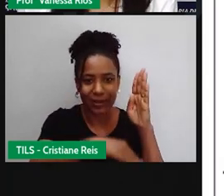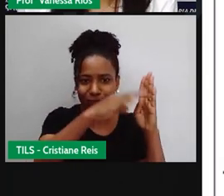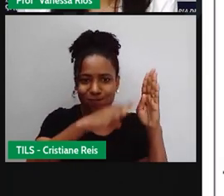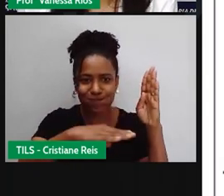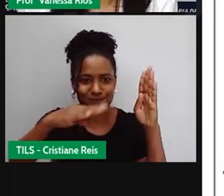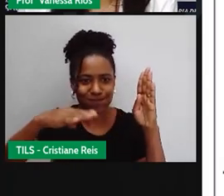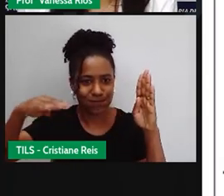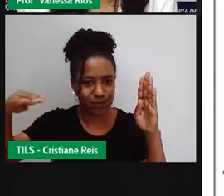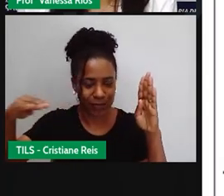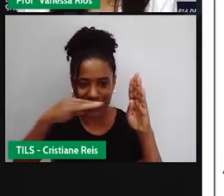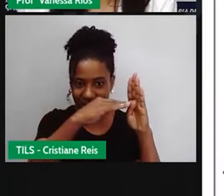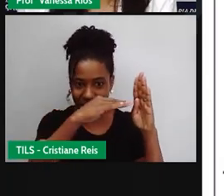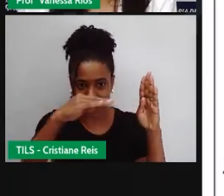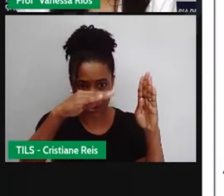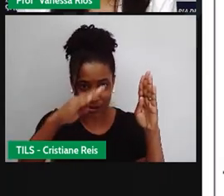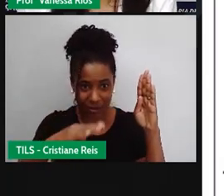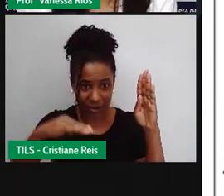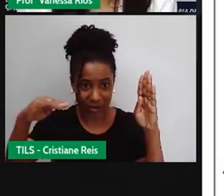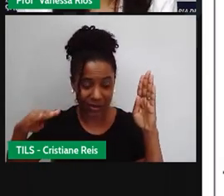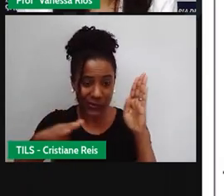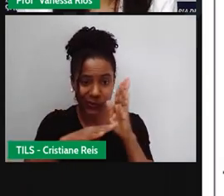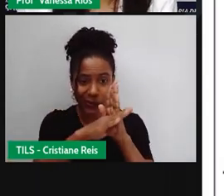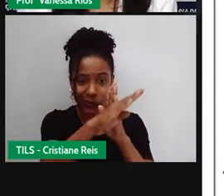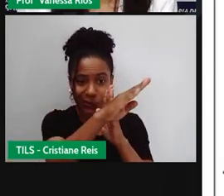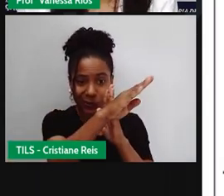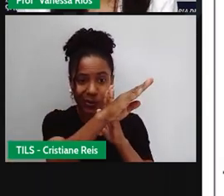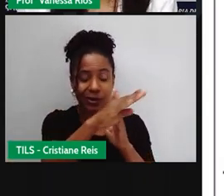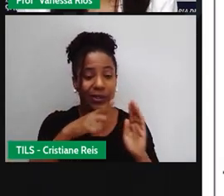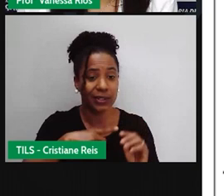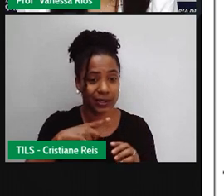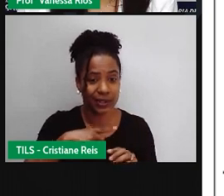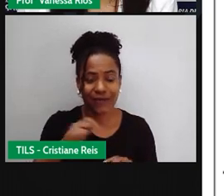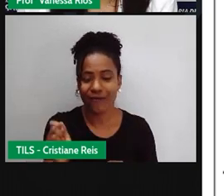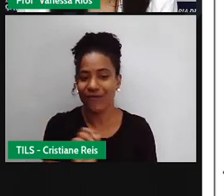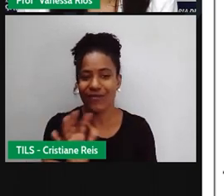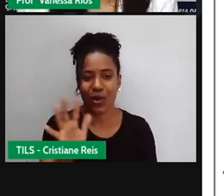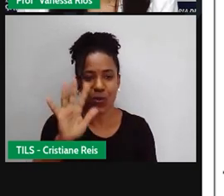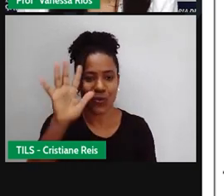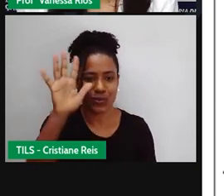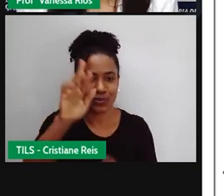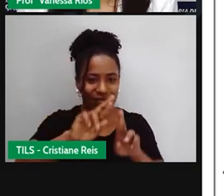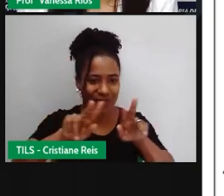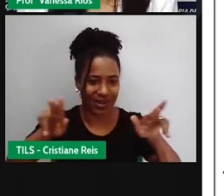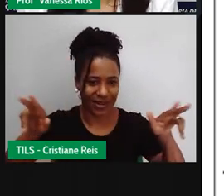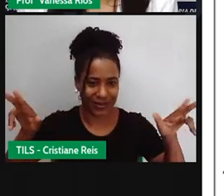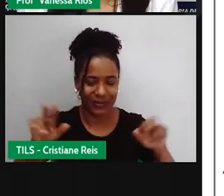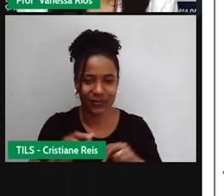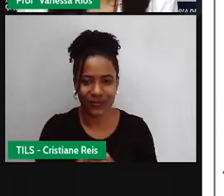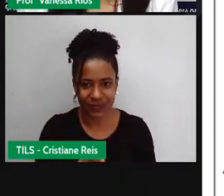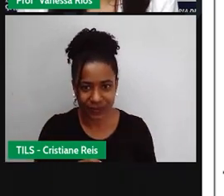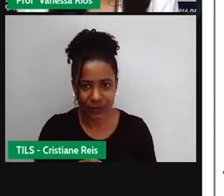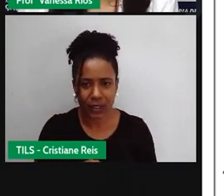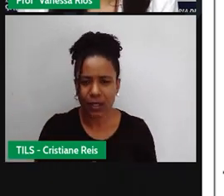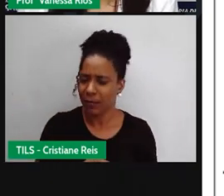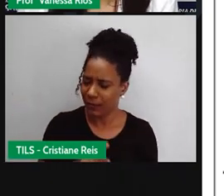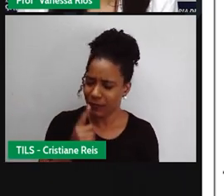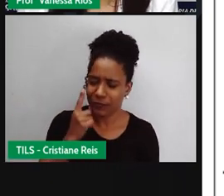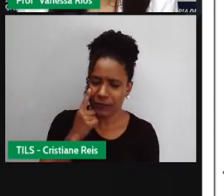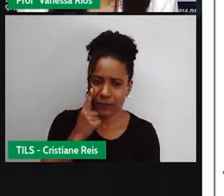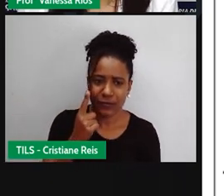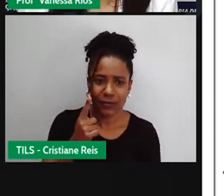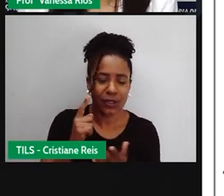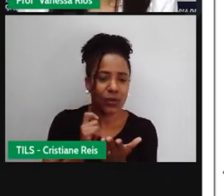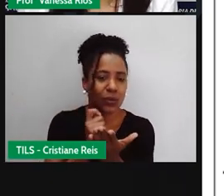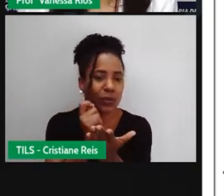diferentes para representar valores também diferentes. O consumo de energia elétrica em uma